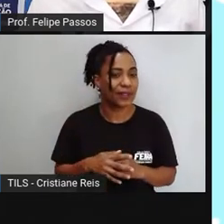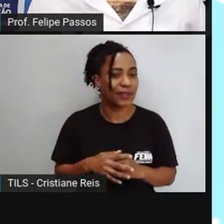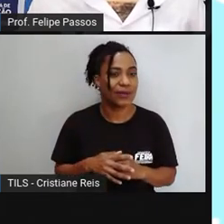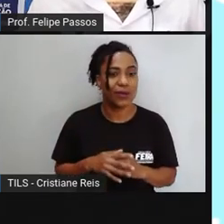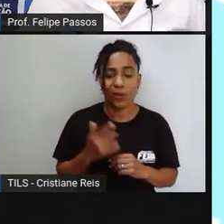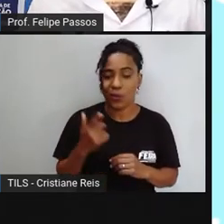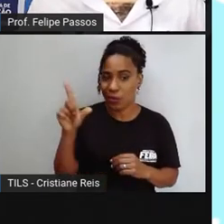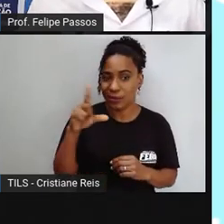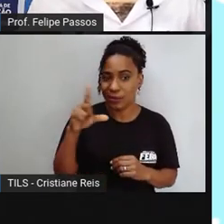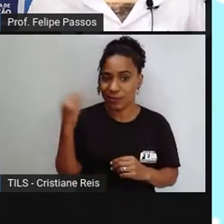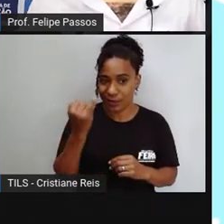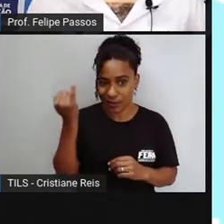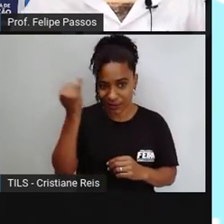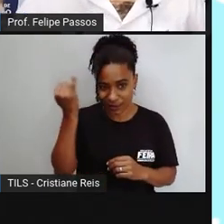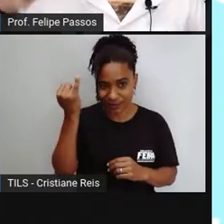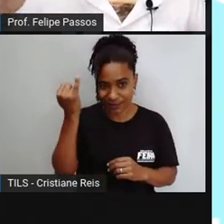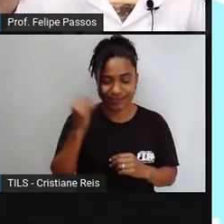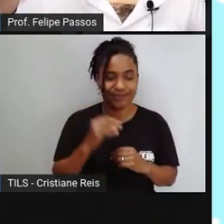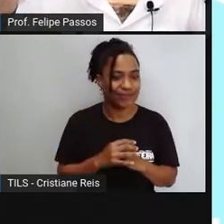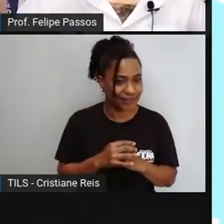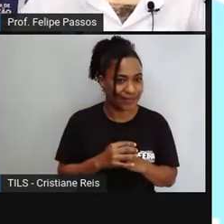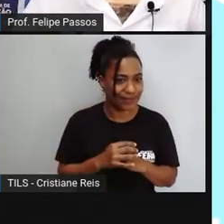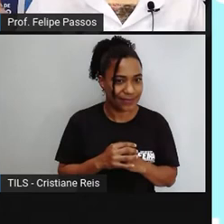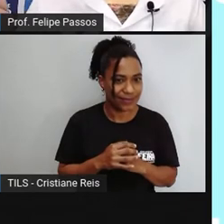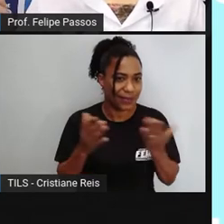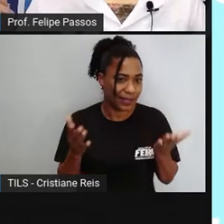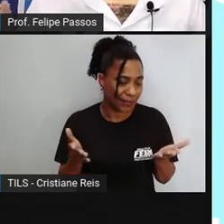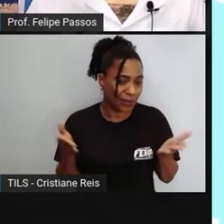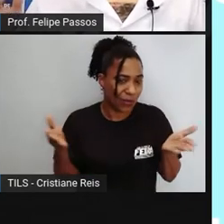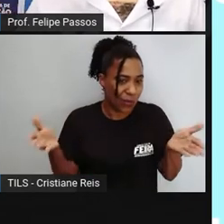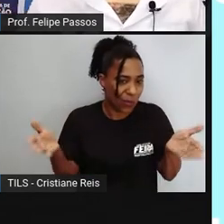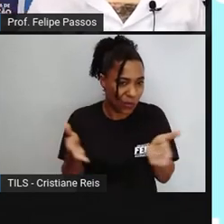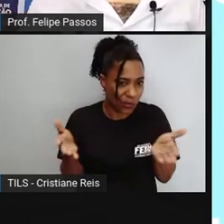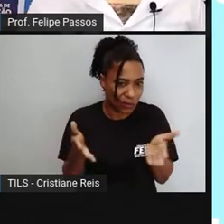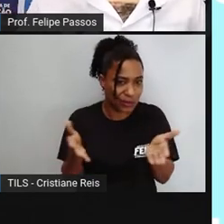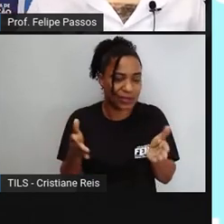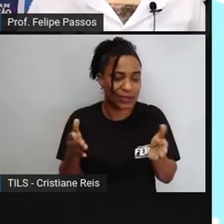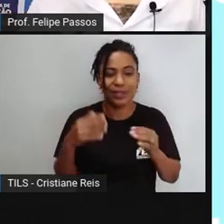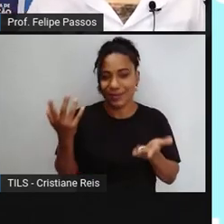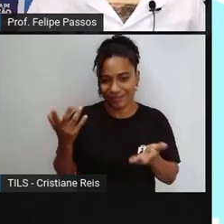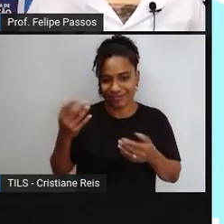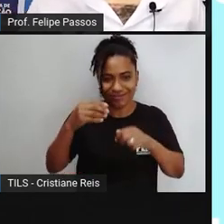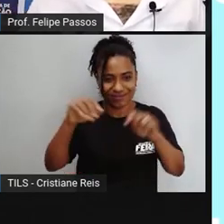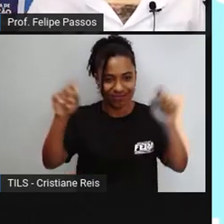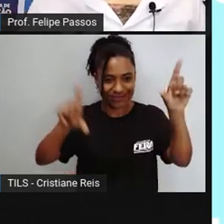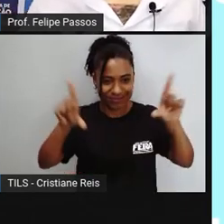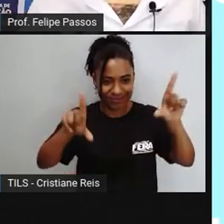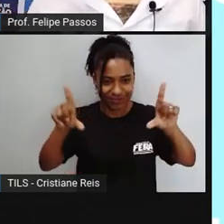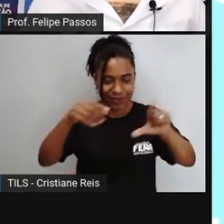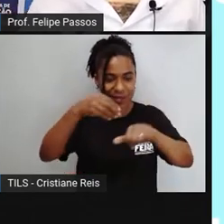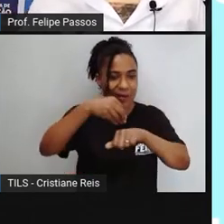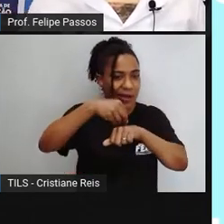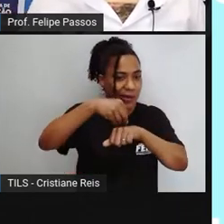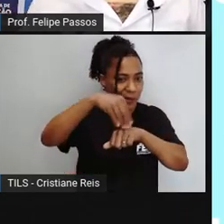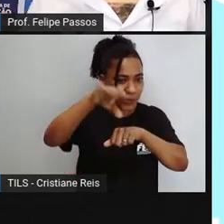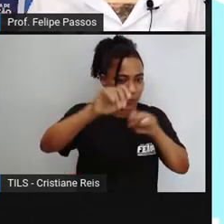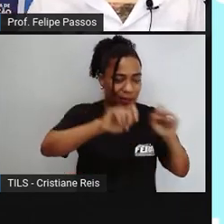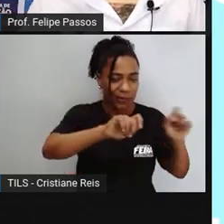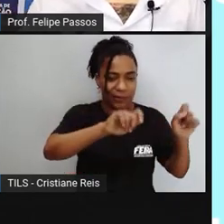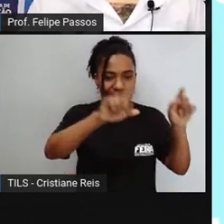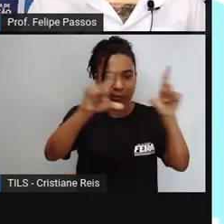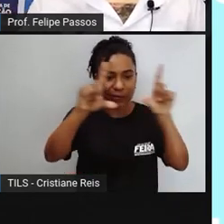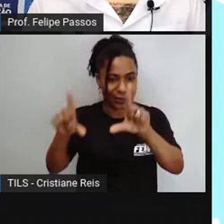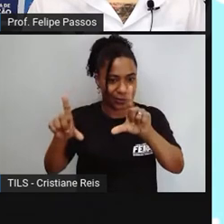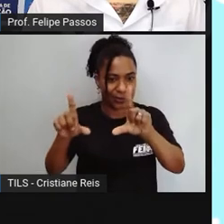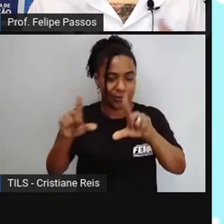acredito que quando esse vídeo for exibido, que não é necessariamente hoje, quando eu estou gravando, nós ainda vamos estar na primavera, lógico. E essa é